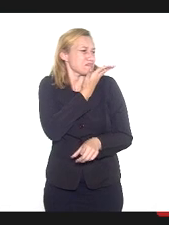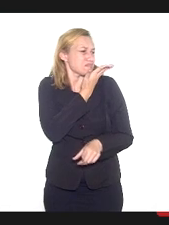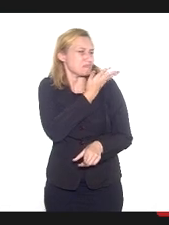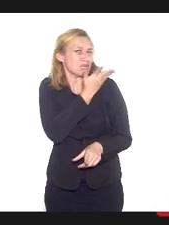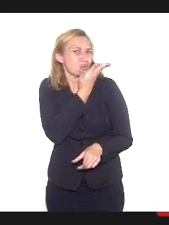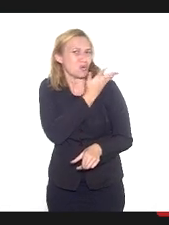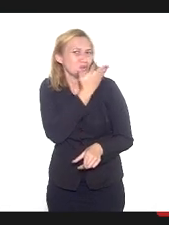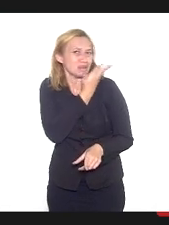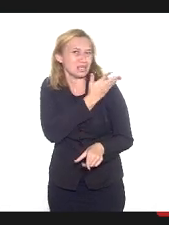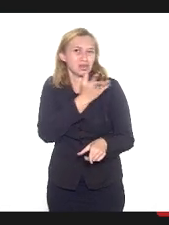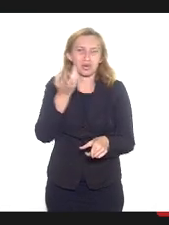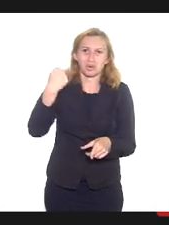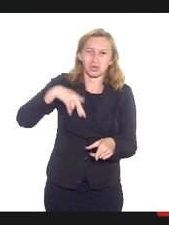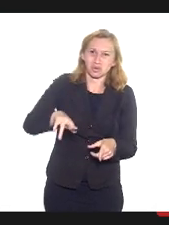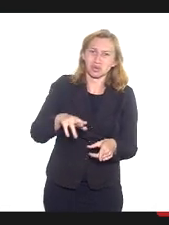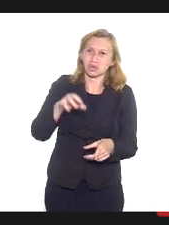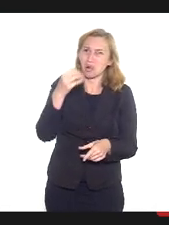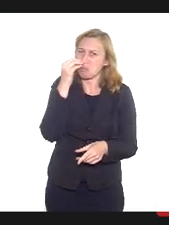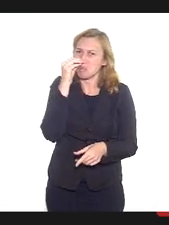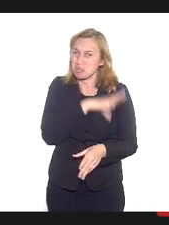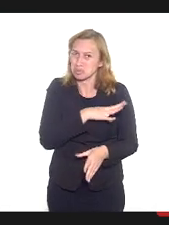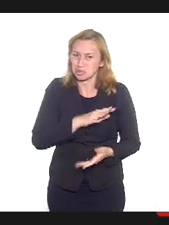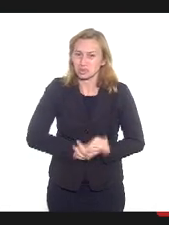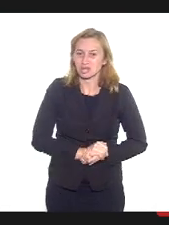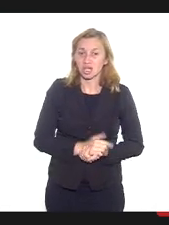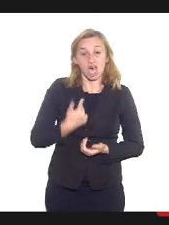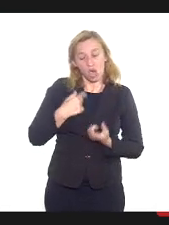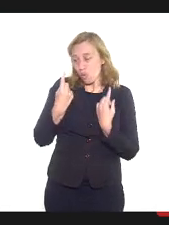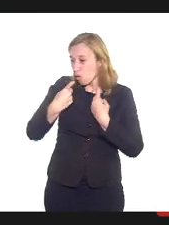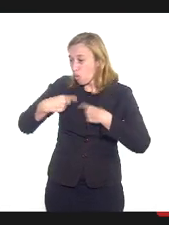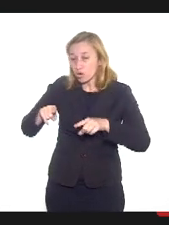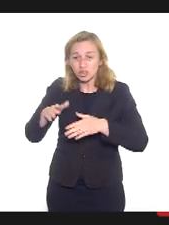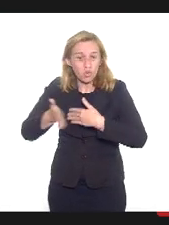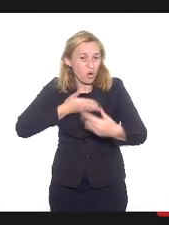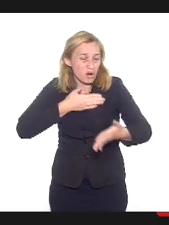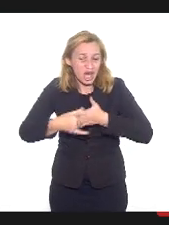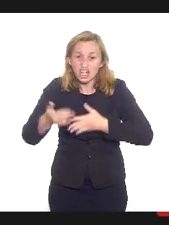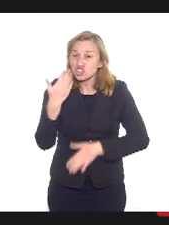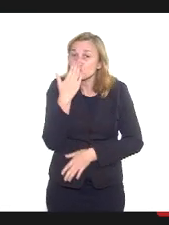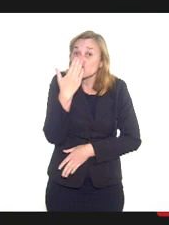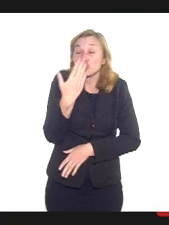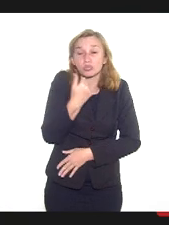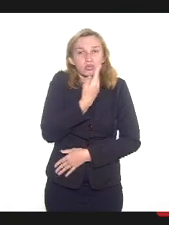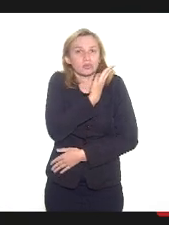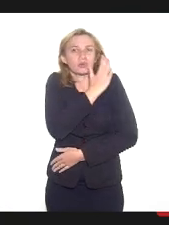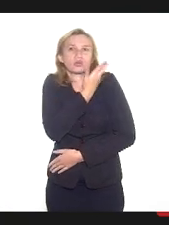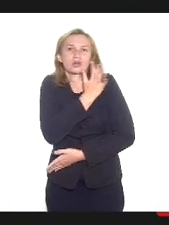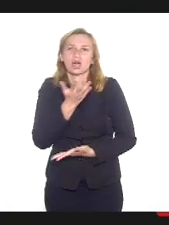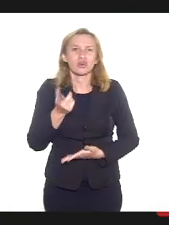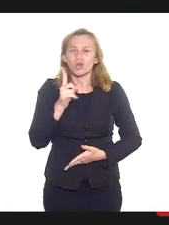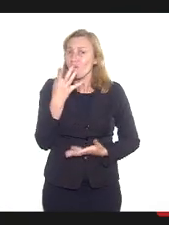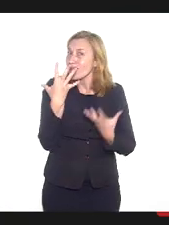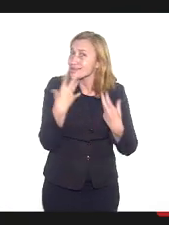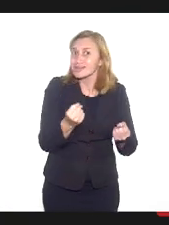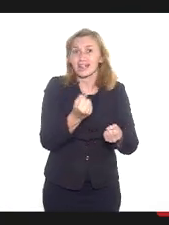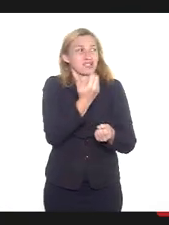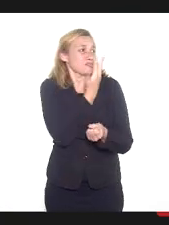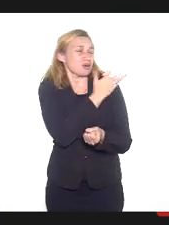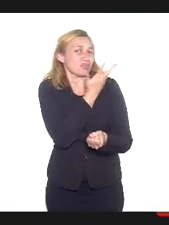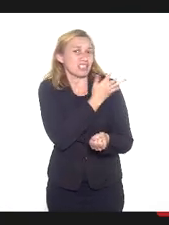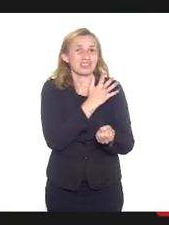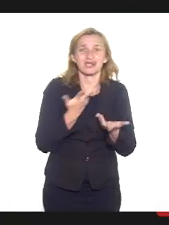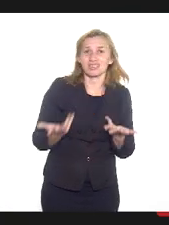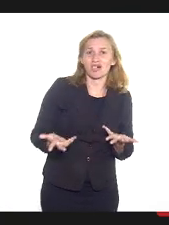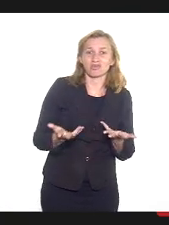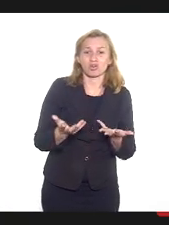religiosa é um absurdo. Eu, em princípio, sou contra qualquer tipo de discriminação. Não admito discriminação racial,